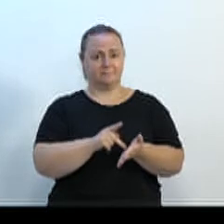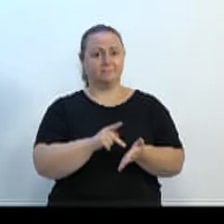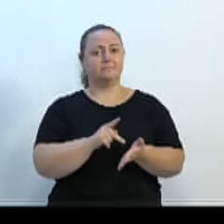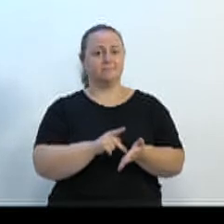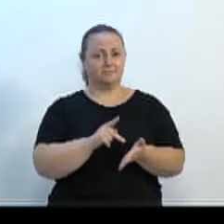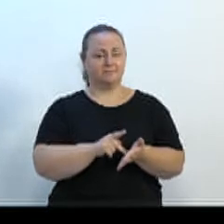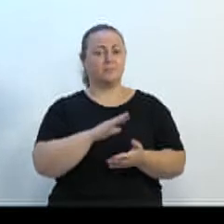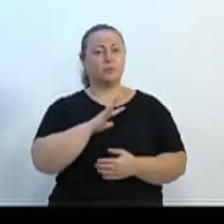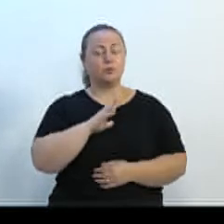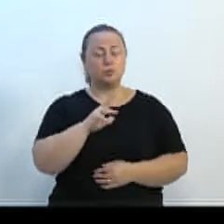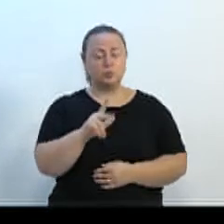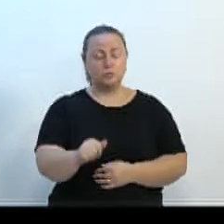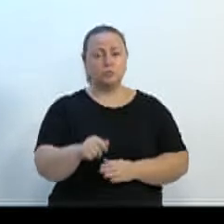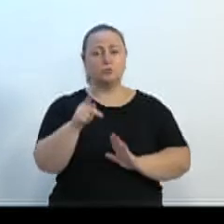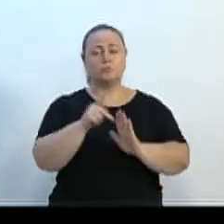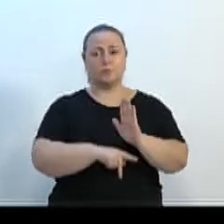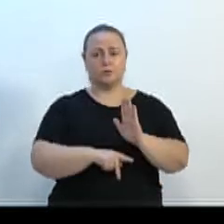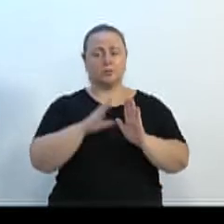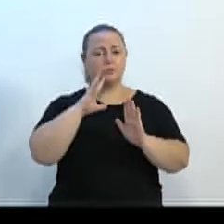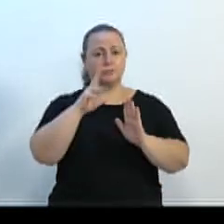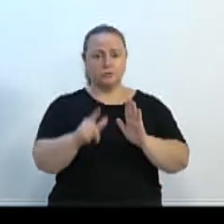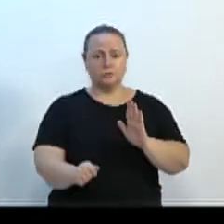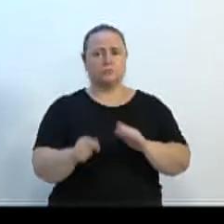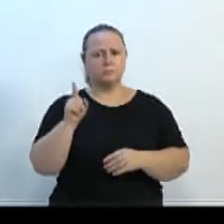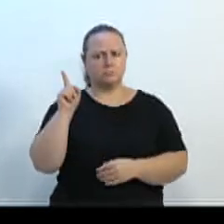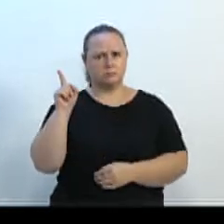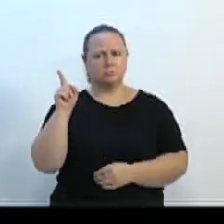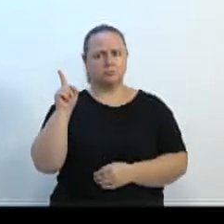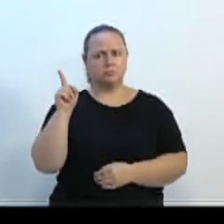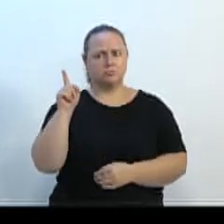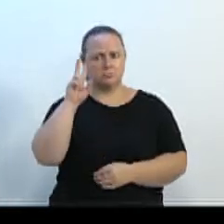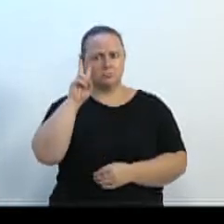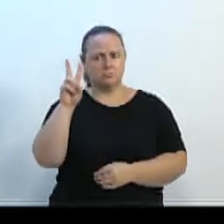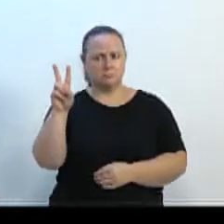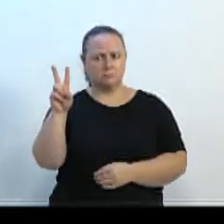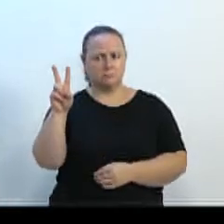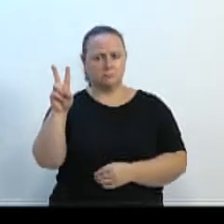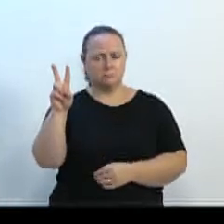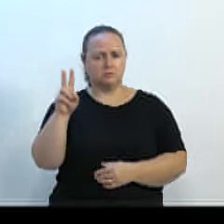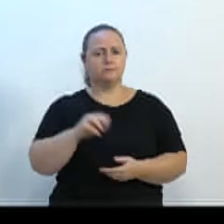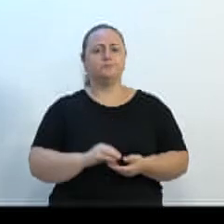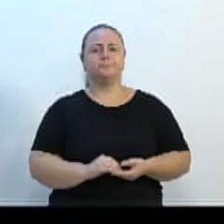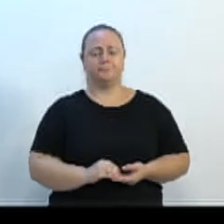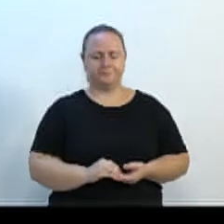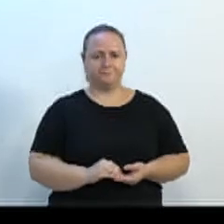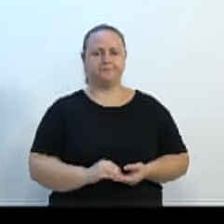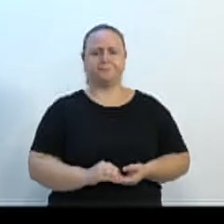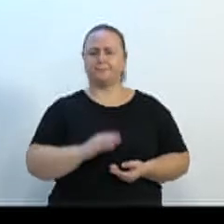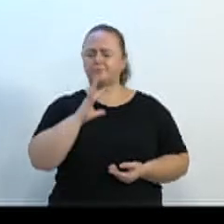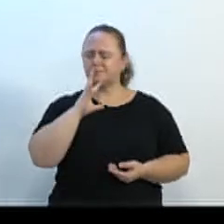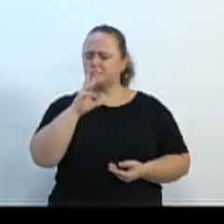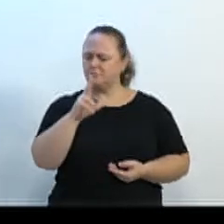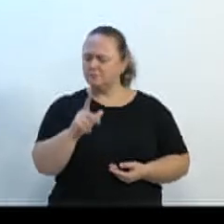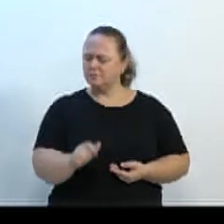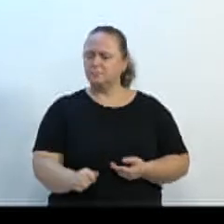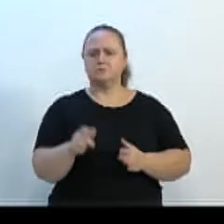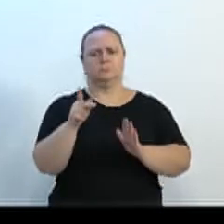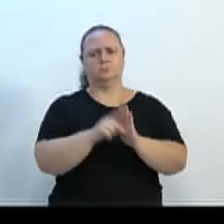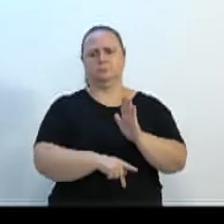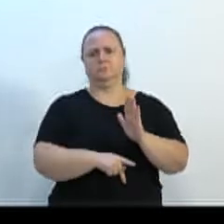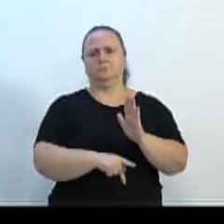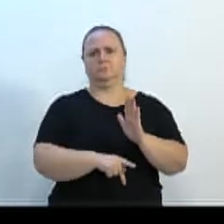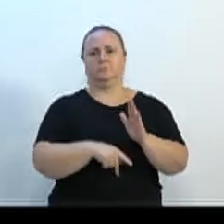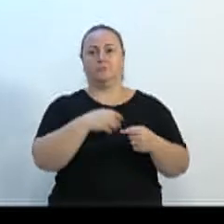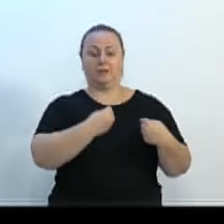Pode deixar isso aí enquanto eu fico falando. Pode deixar. Isso é uma campanha nacional. Todo o projeto que diz de